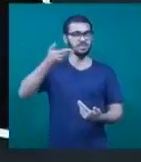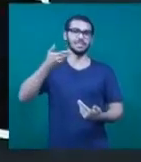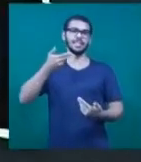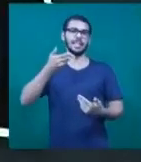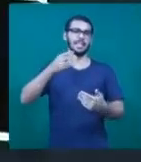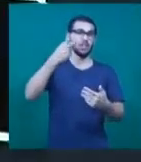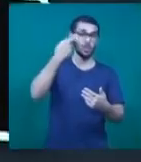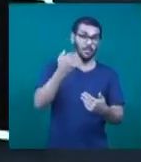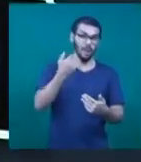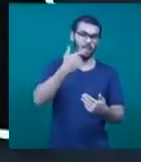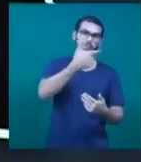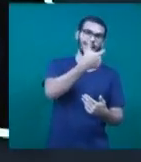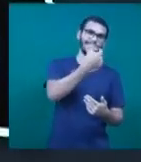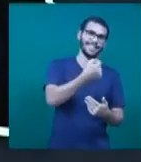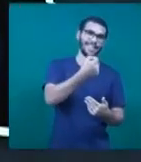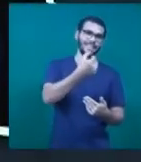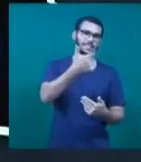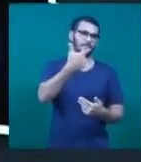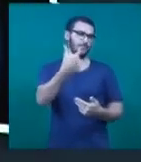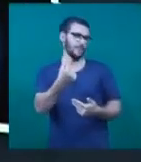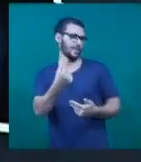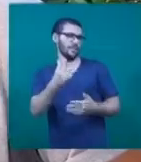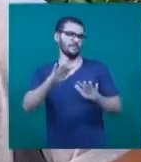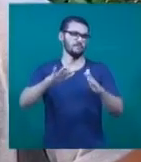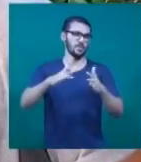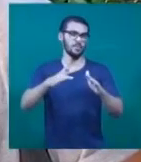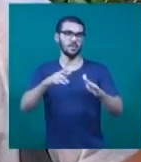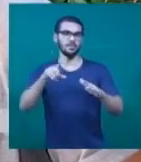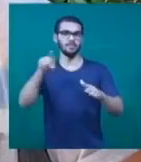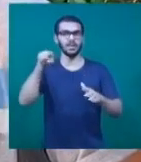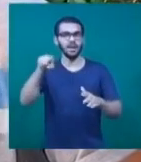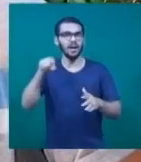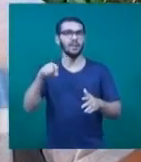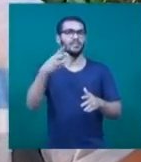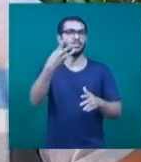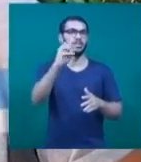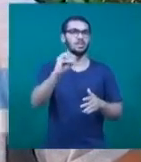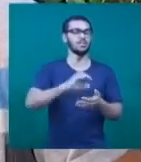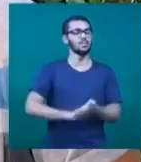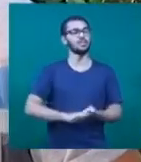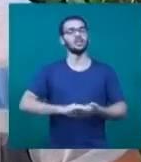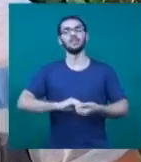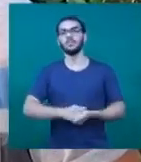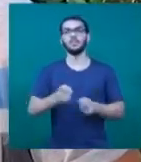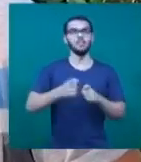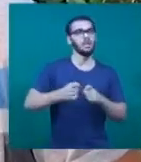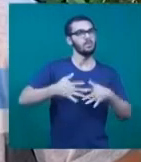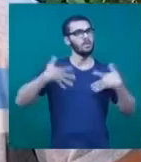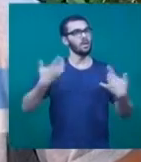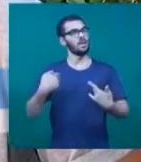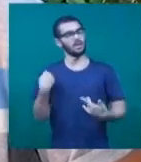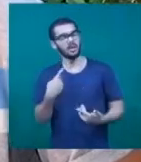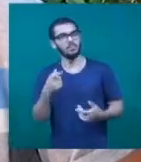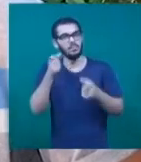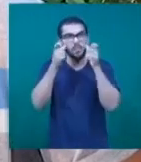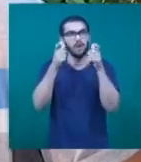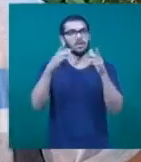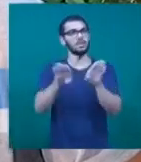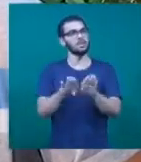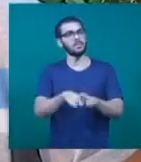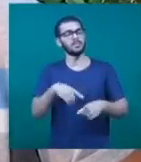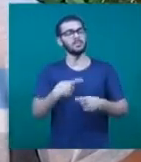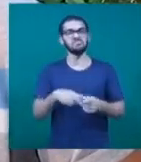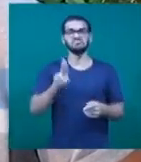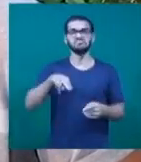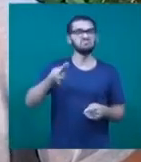entre 10 e 20 e a dele chegou a 30. O médico chegou a assustar, eu assustei, porque eu nunca tinha